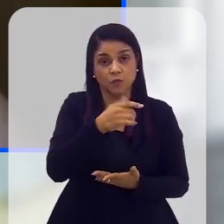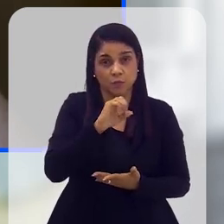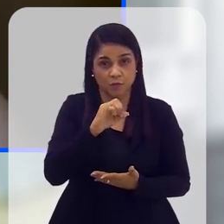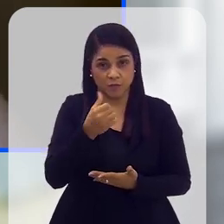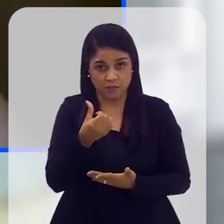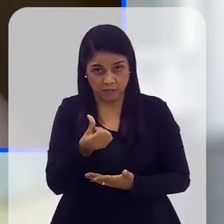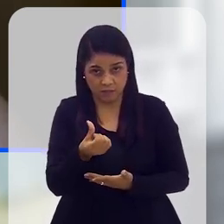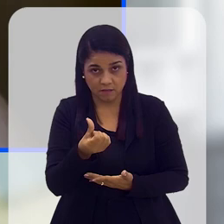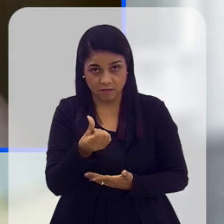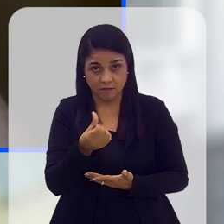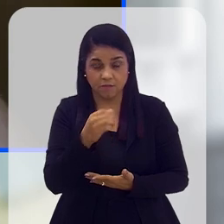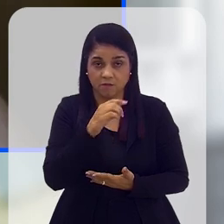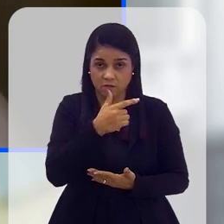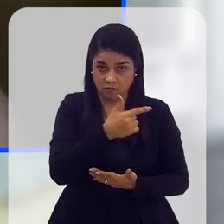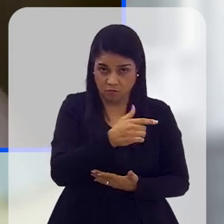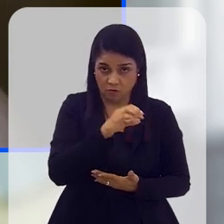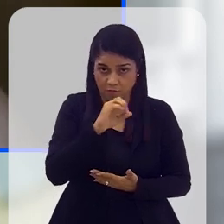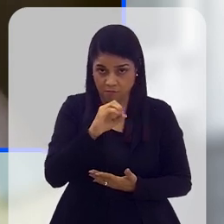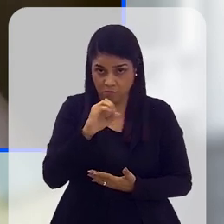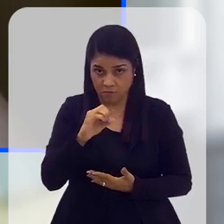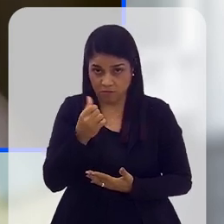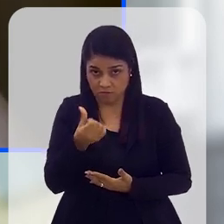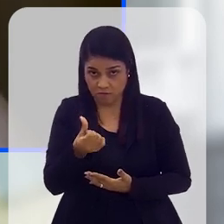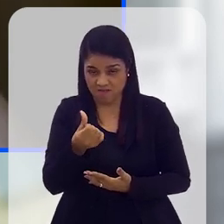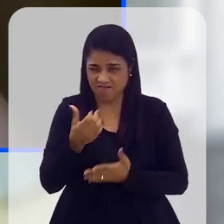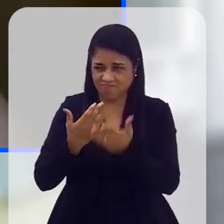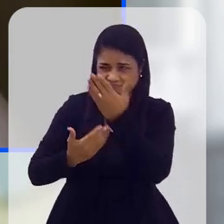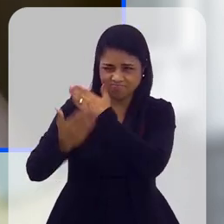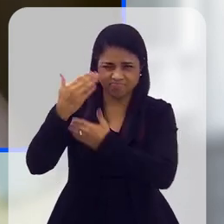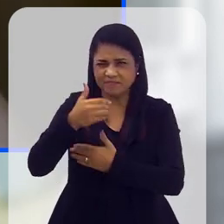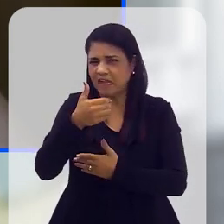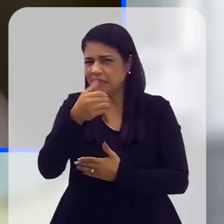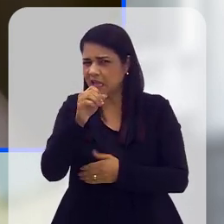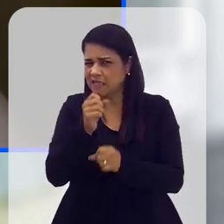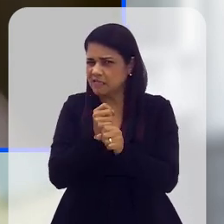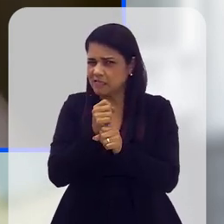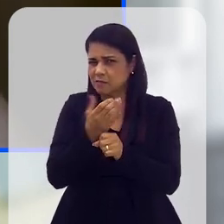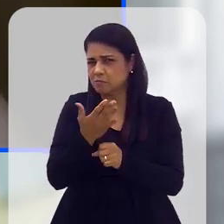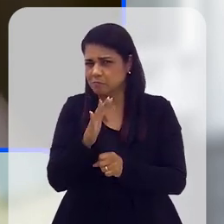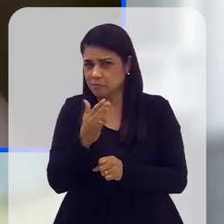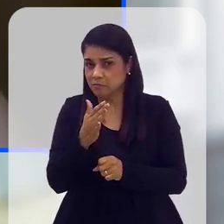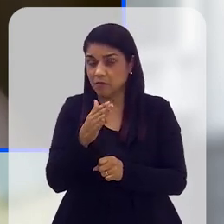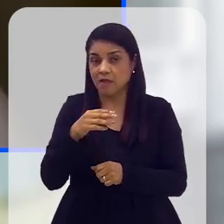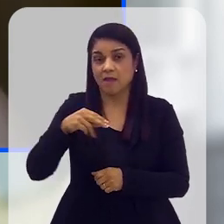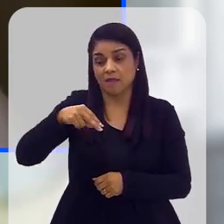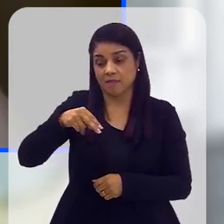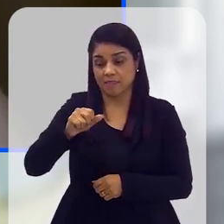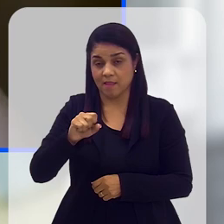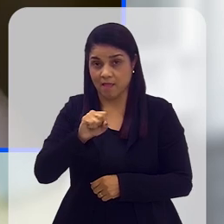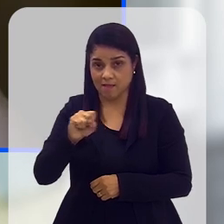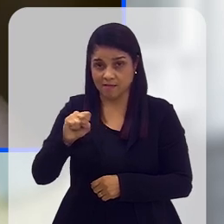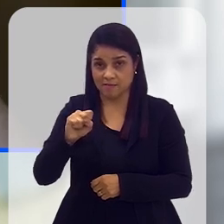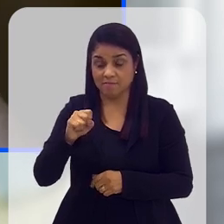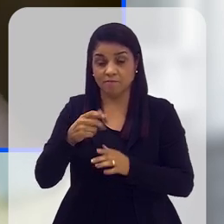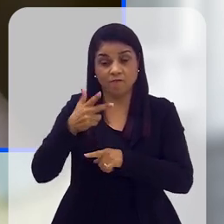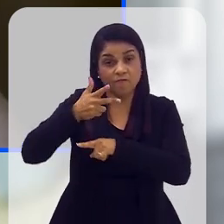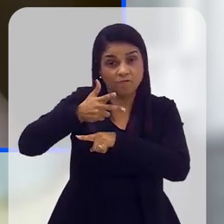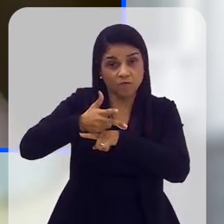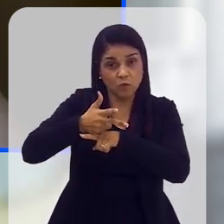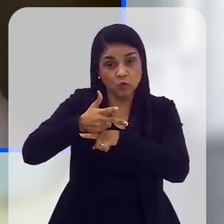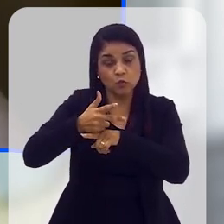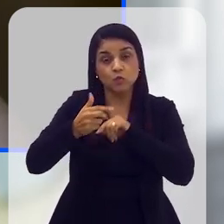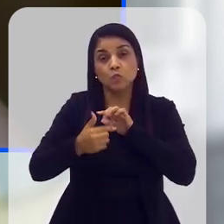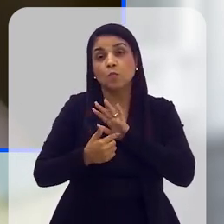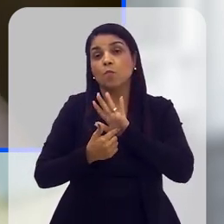em 2006, quer dizer, há bastante tempo atrás, quase 10 anos atrás, a NASA publicou um